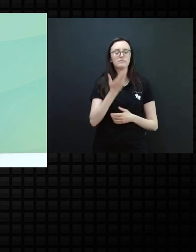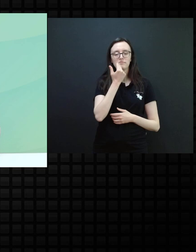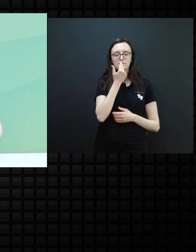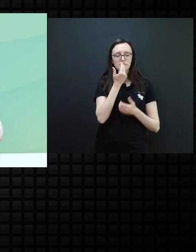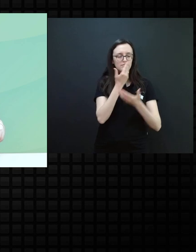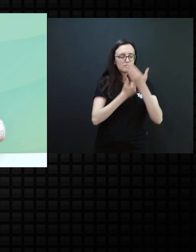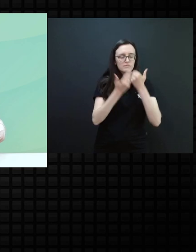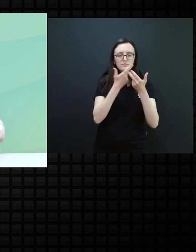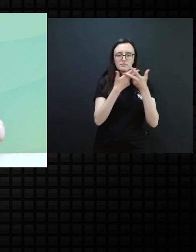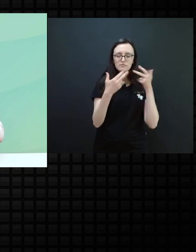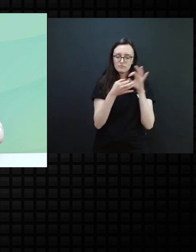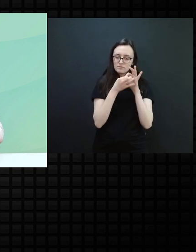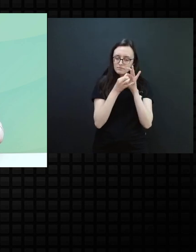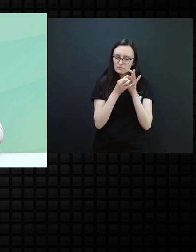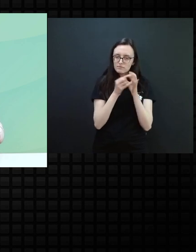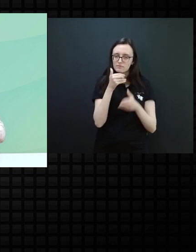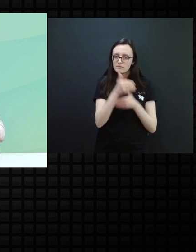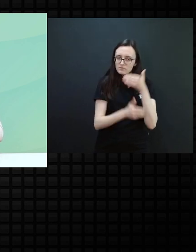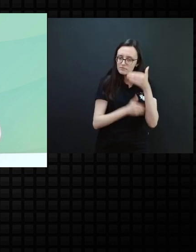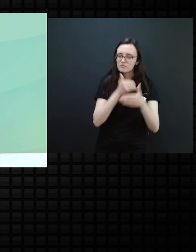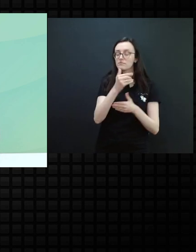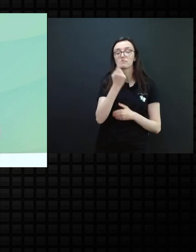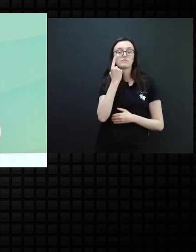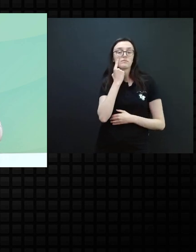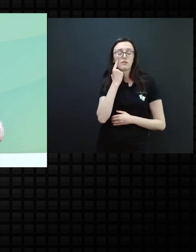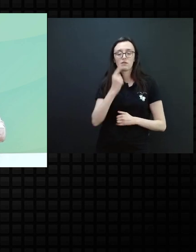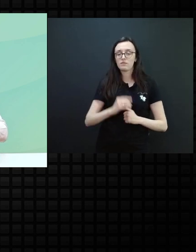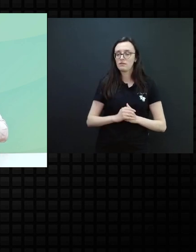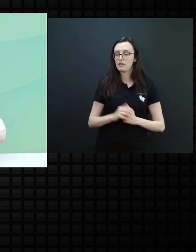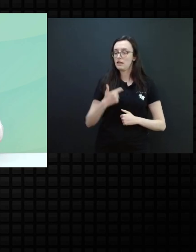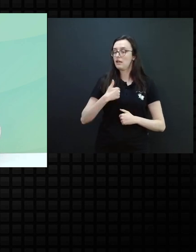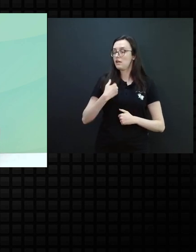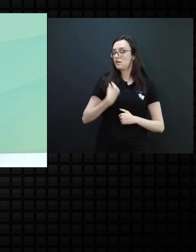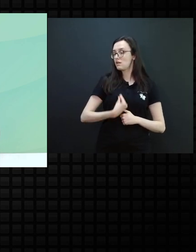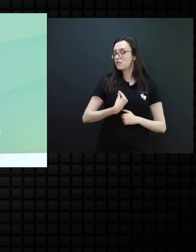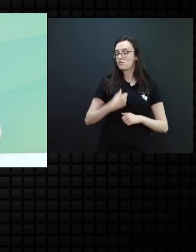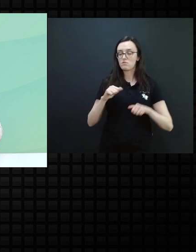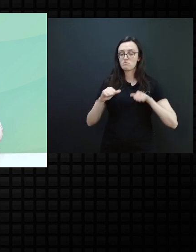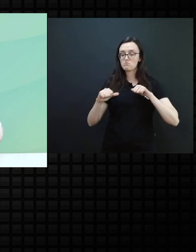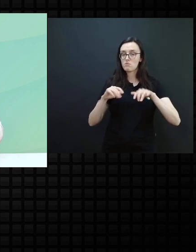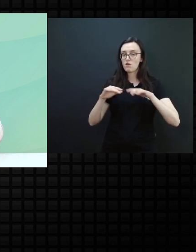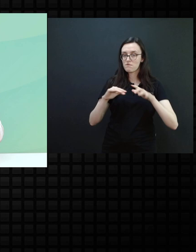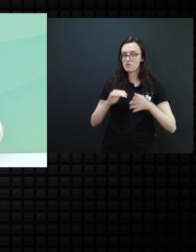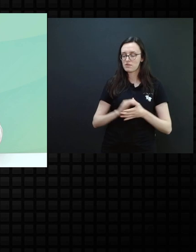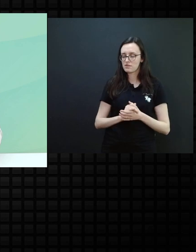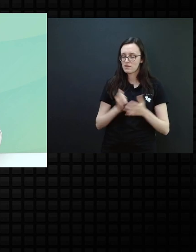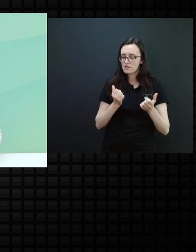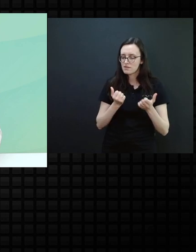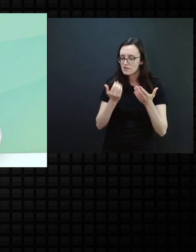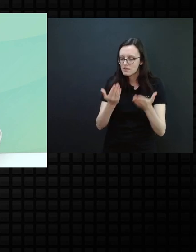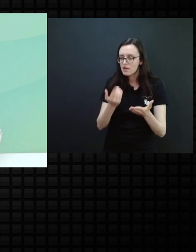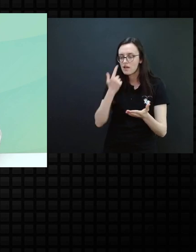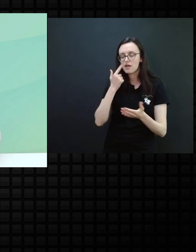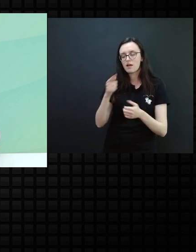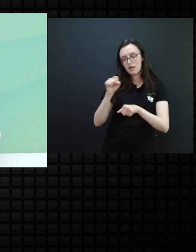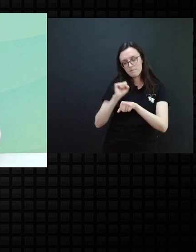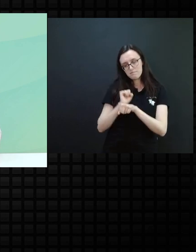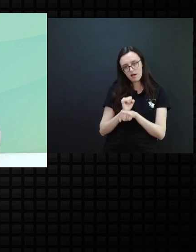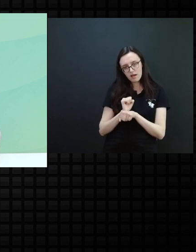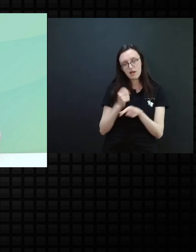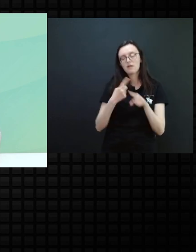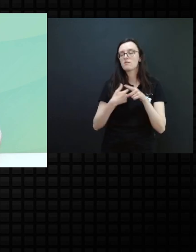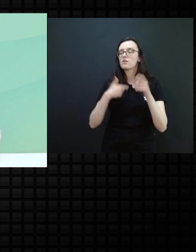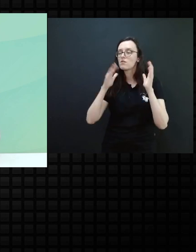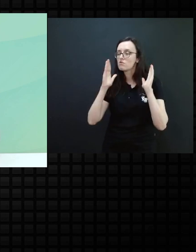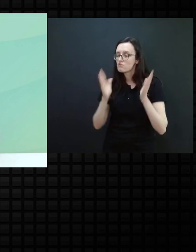esse vínculo, essa criança, igual você falou, a que eu estou, faço um movimento com essa criança, que ela dá uma parada, né? Que eu já